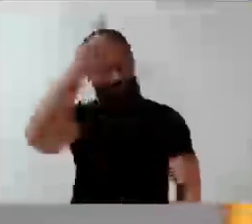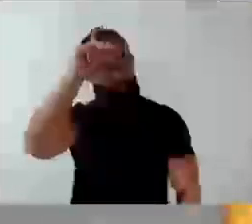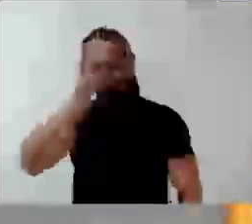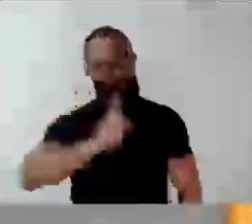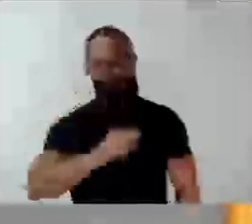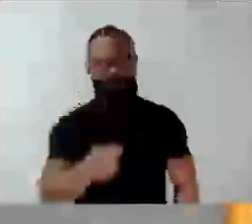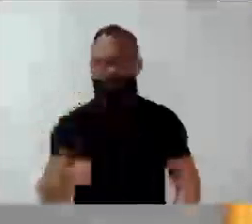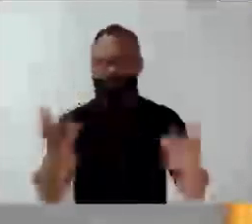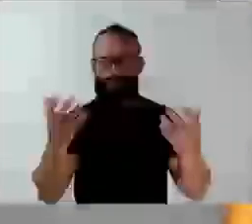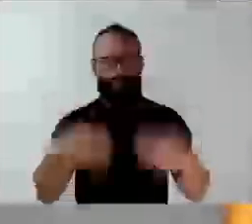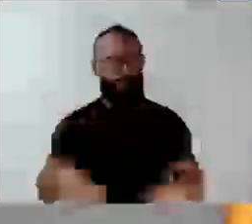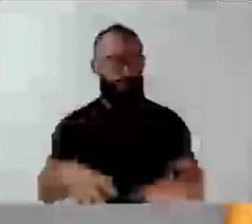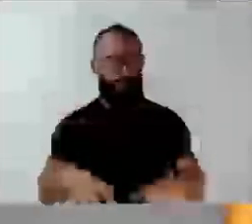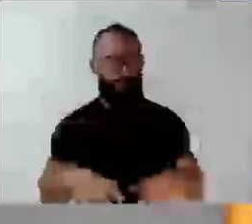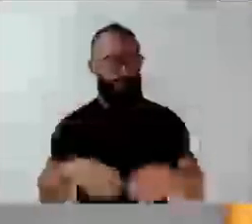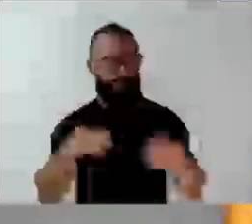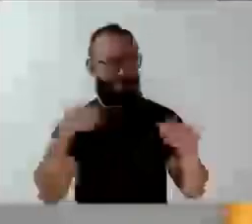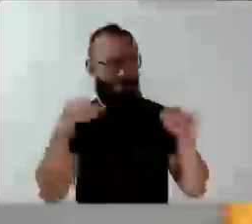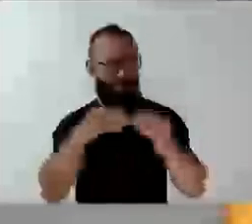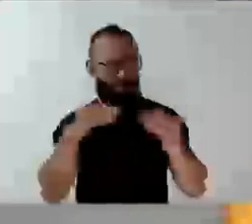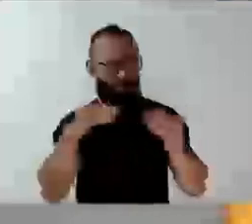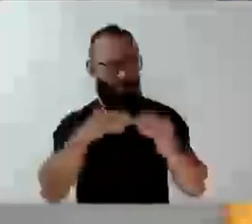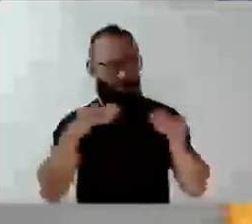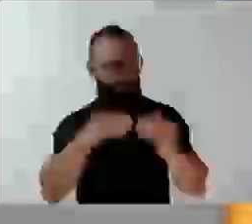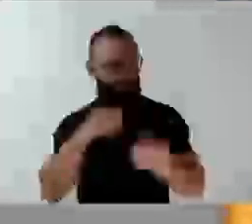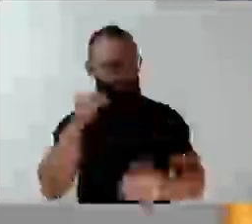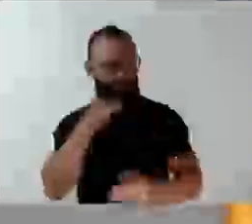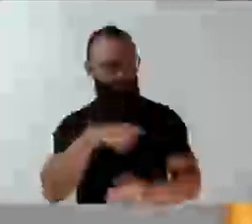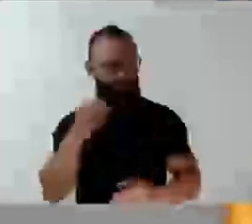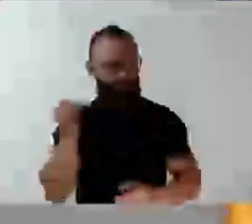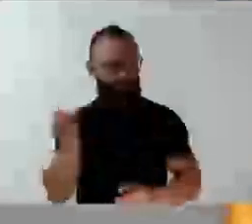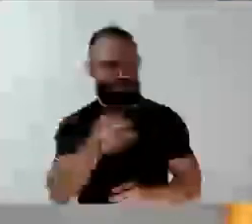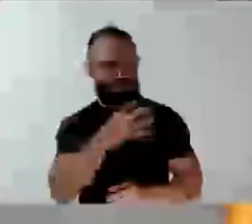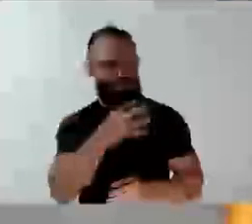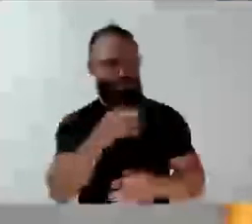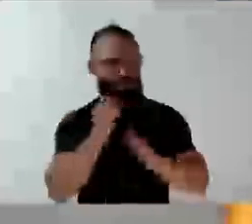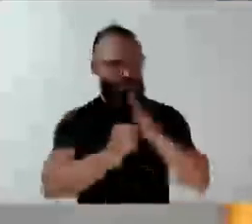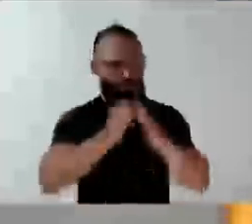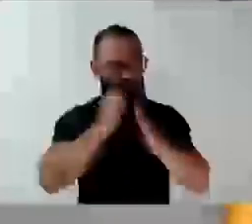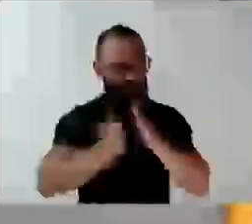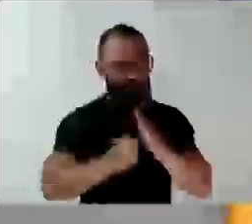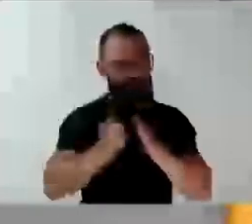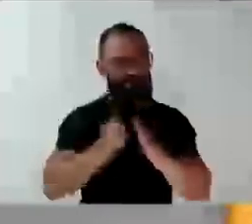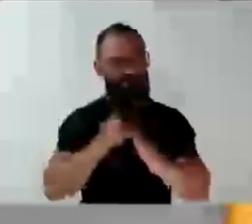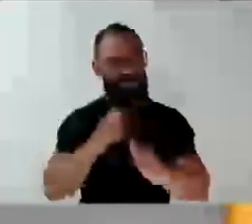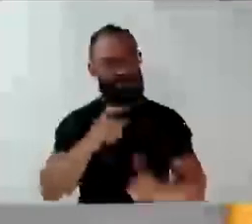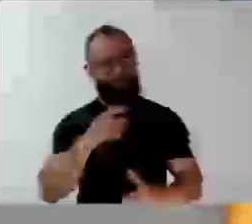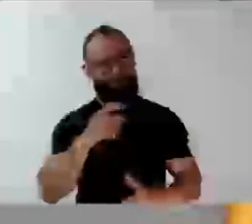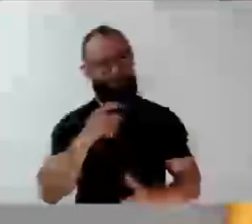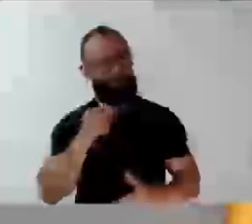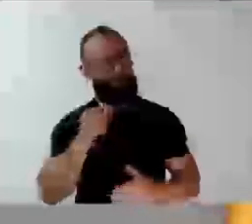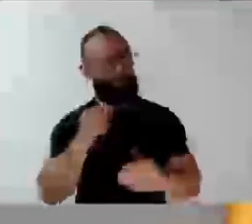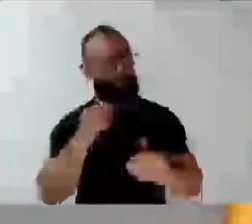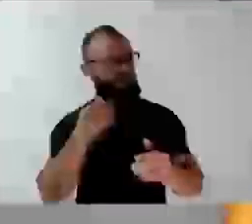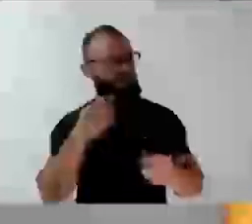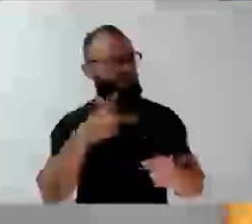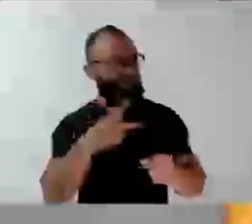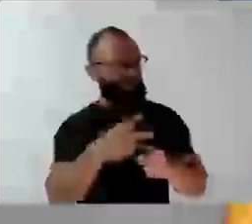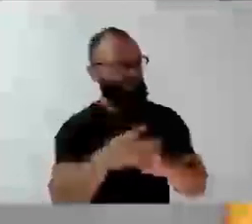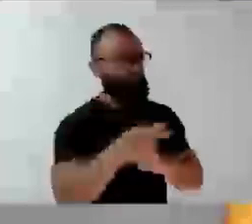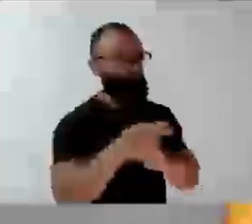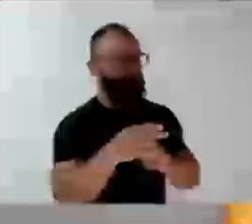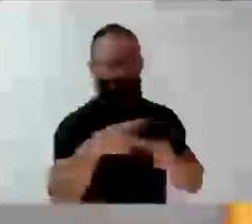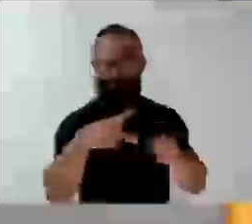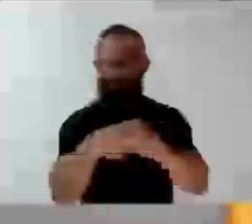concordar com essa nova empresa, obviamente, respeitando todos os critérios para não cometer nenhuma intervenção que possa,